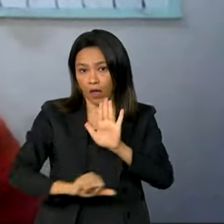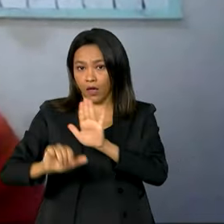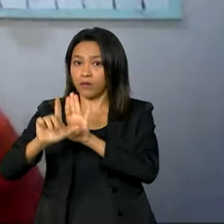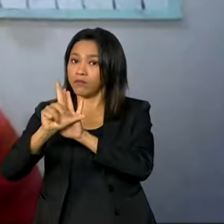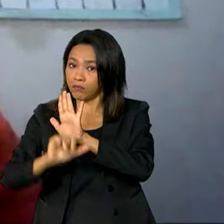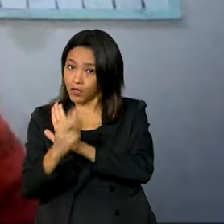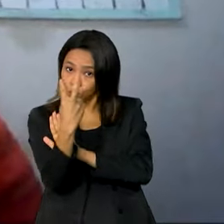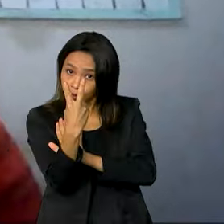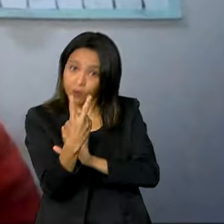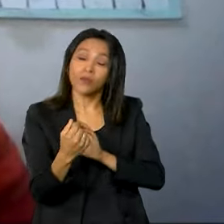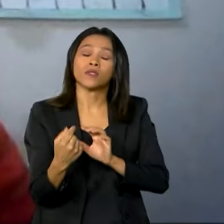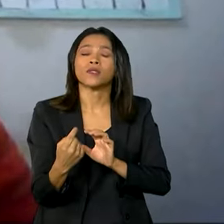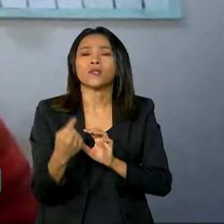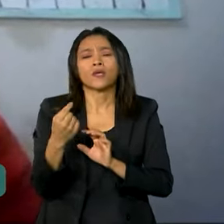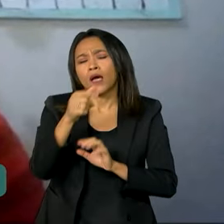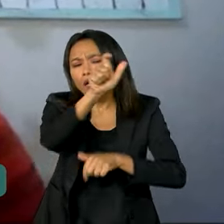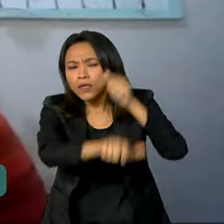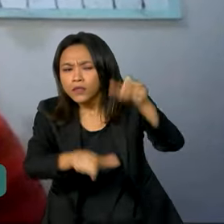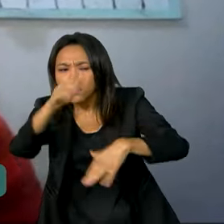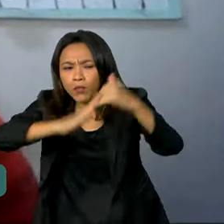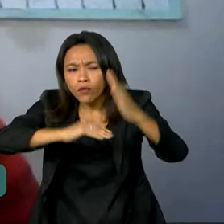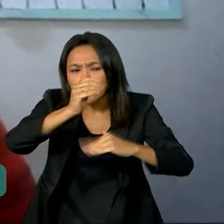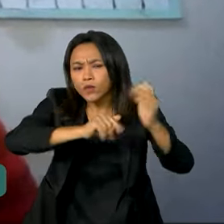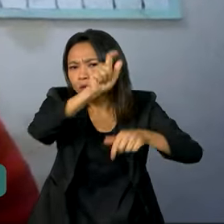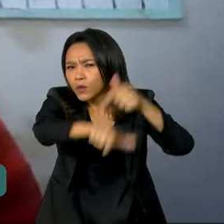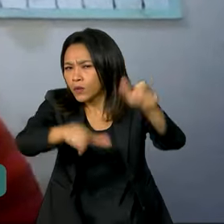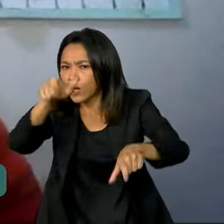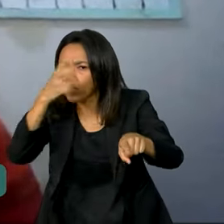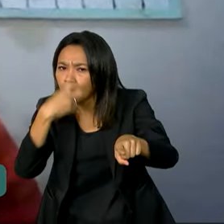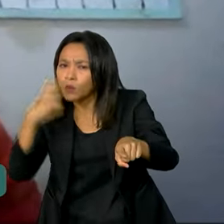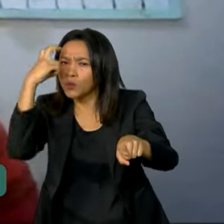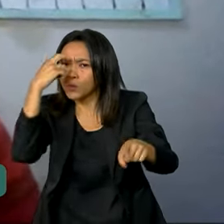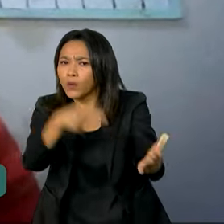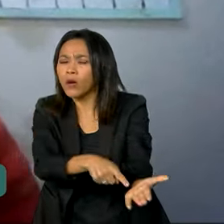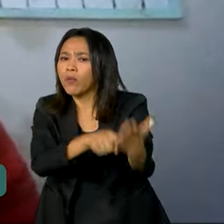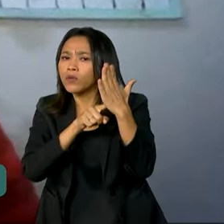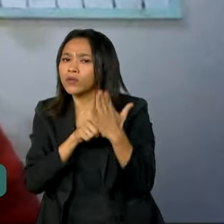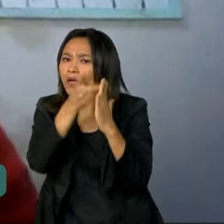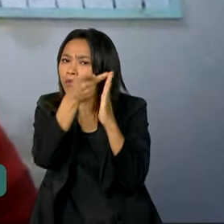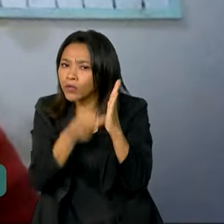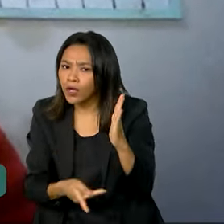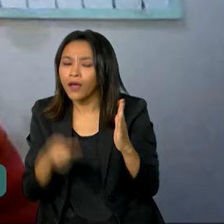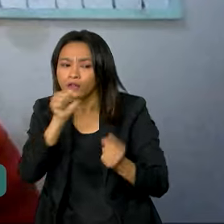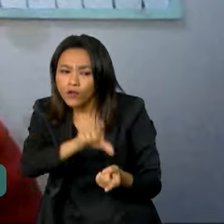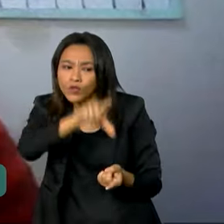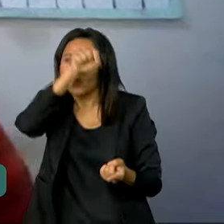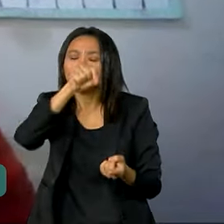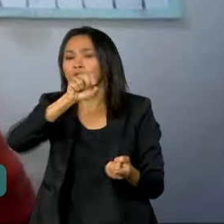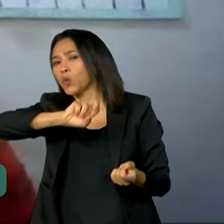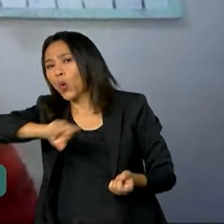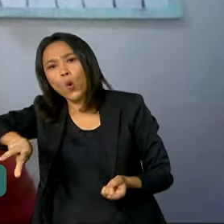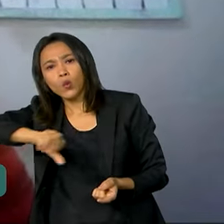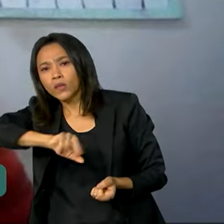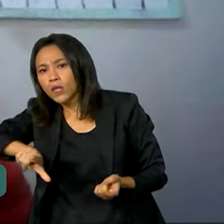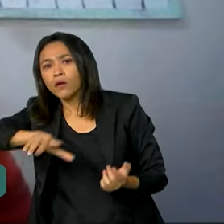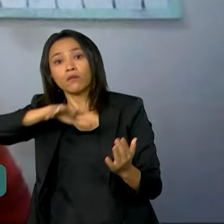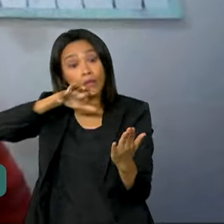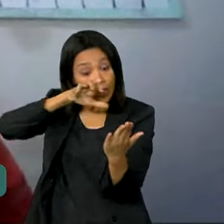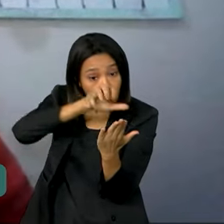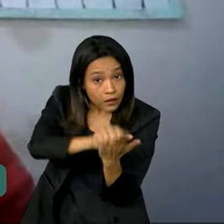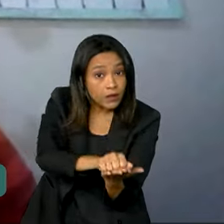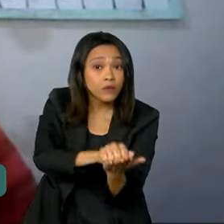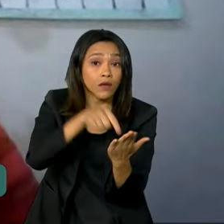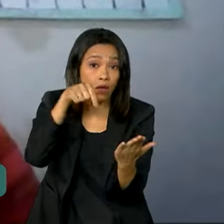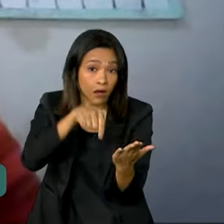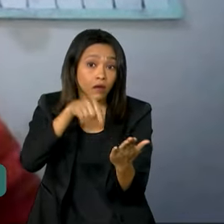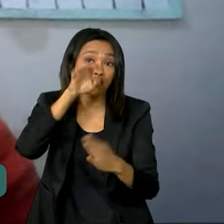todos esses produtores culturais, esses agentes culturais que apresentaram projetos que foram contemplados ou não, cadastrados no município,